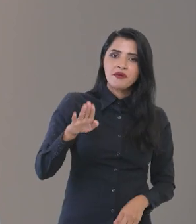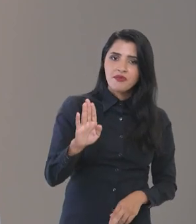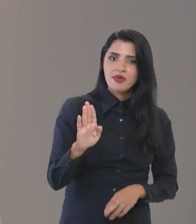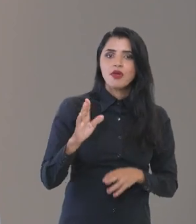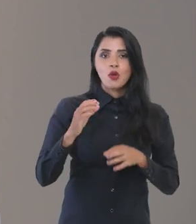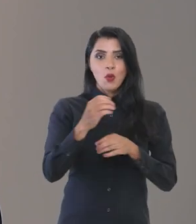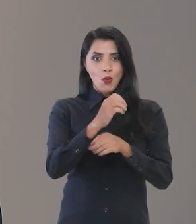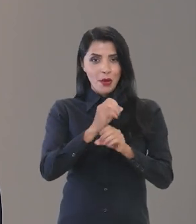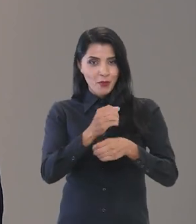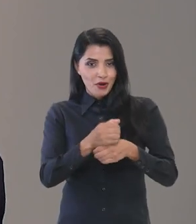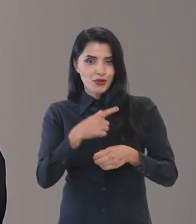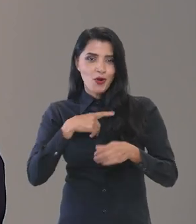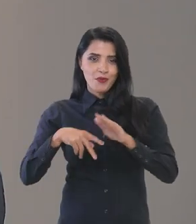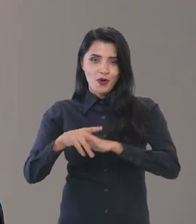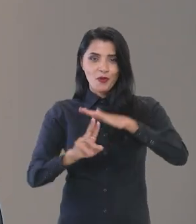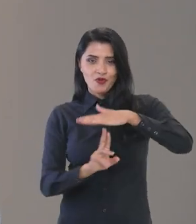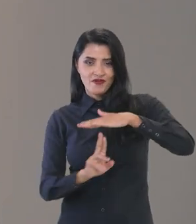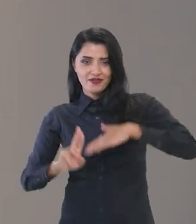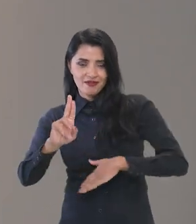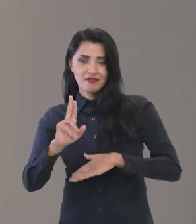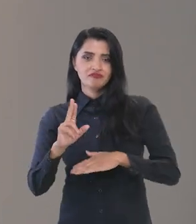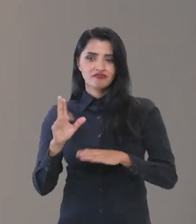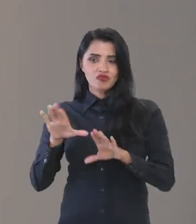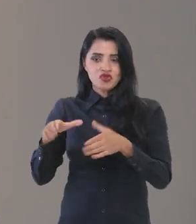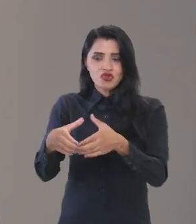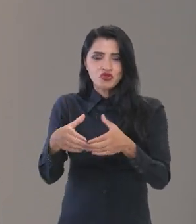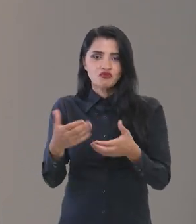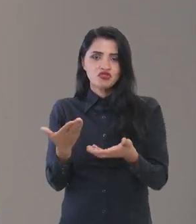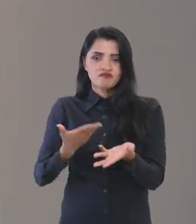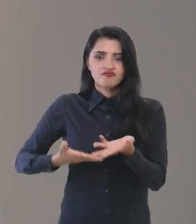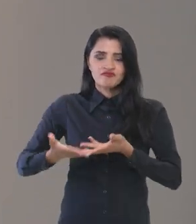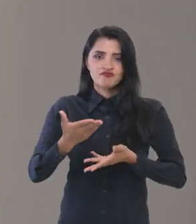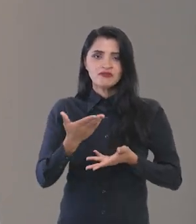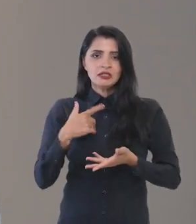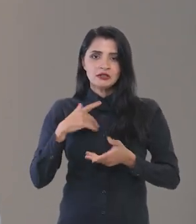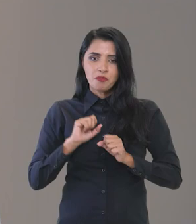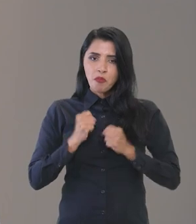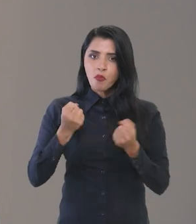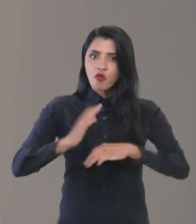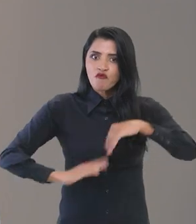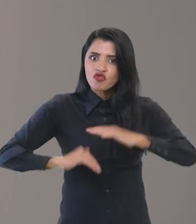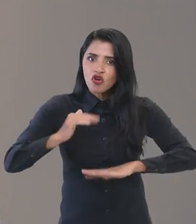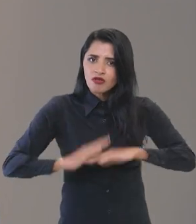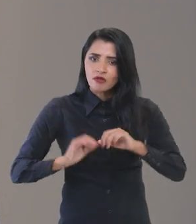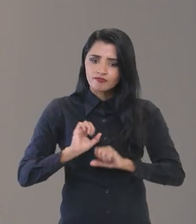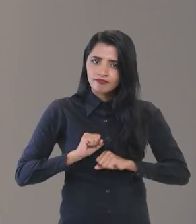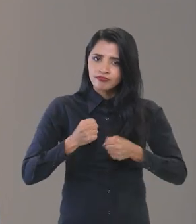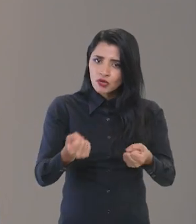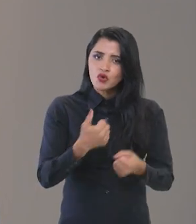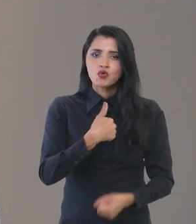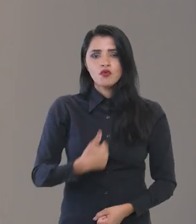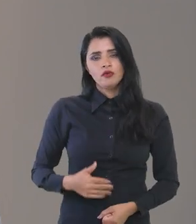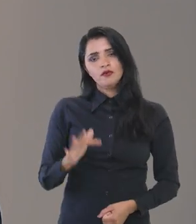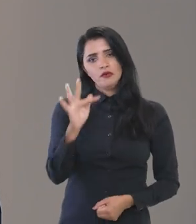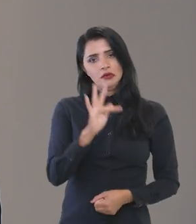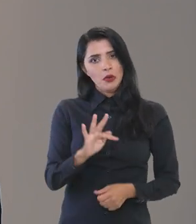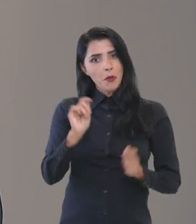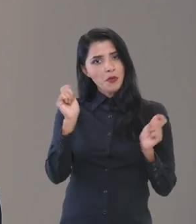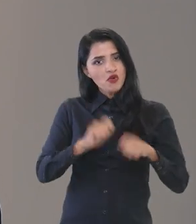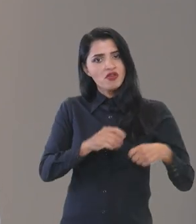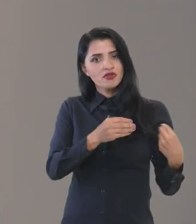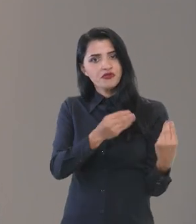laboratórios de universidades, aos coletivos de comunicadores e desenvolvedores que se empenharam para que o governo federal